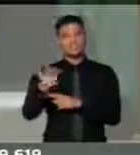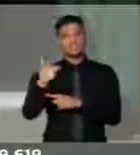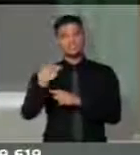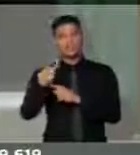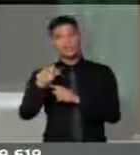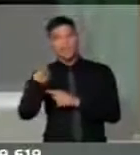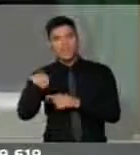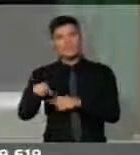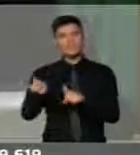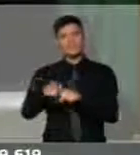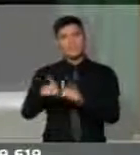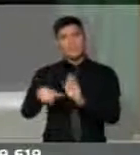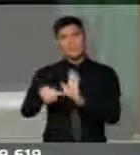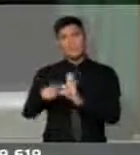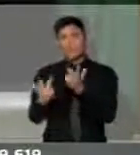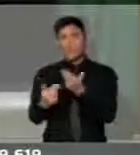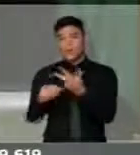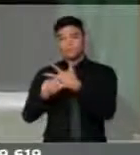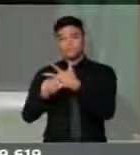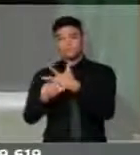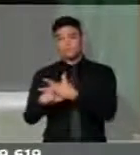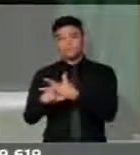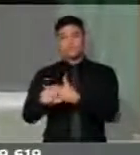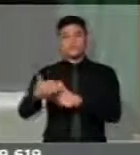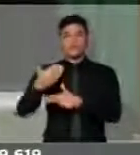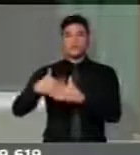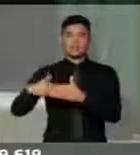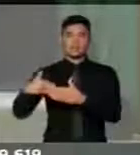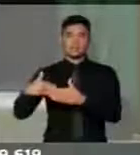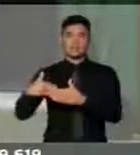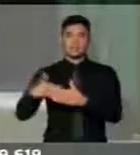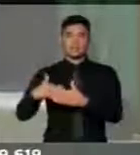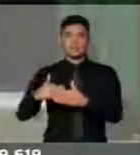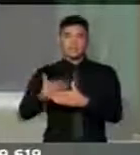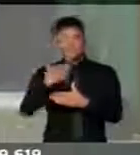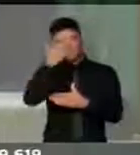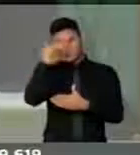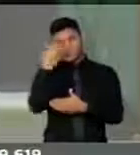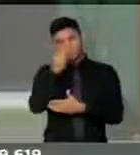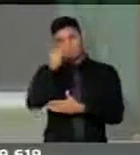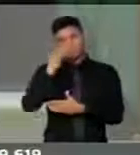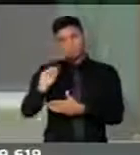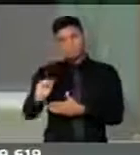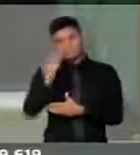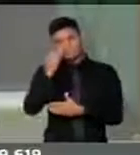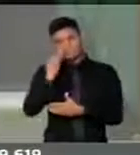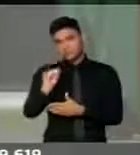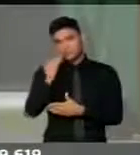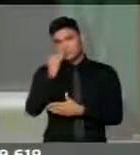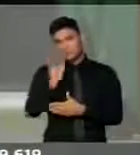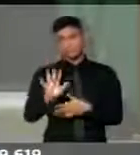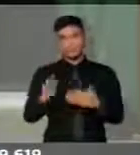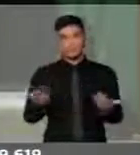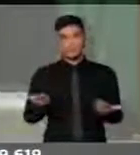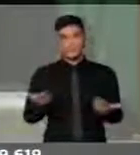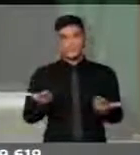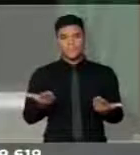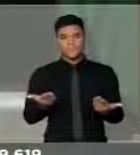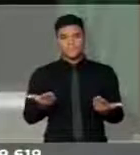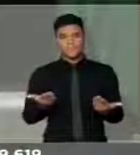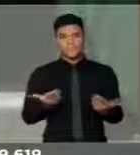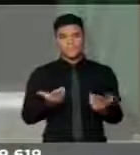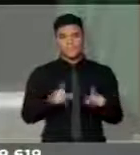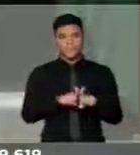caçados por crimes e mandatos passados. Ninguém deu a mínima para isso, nem os meios de comunicação, nem os juristas. A